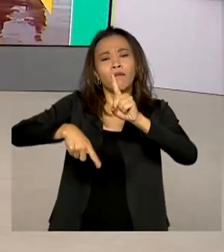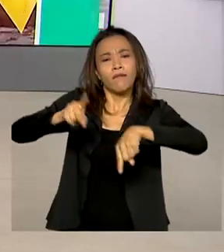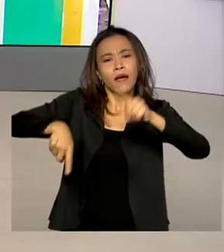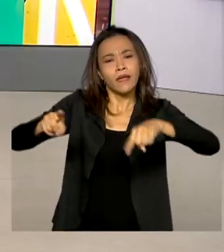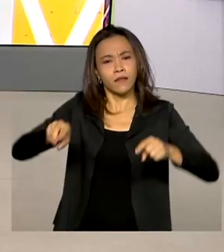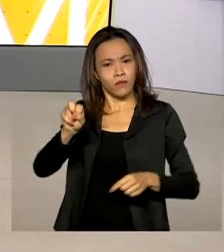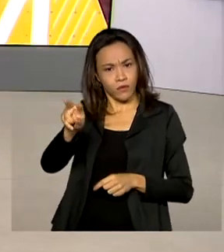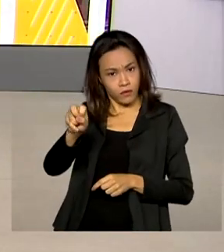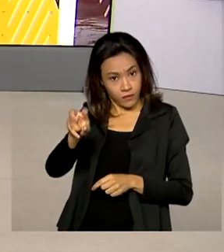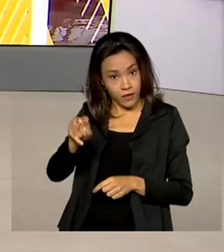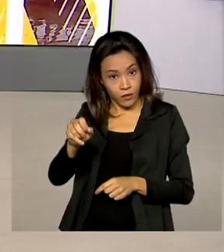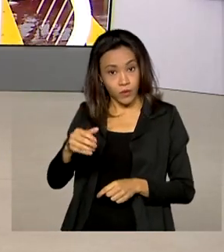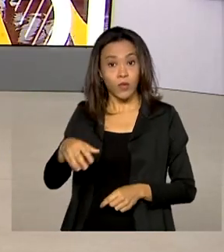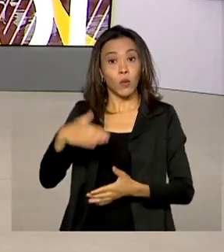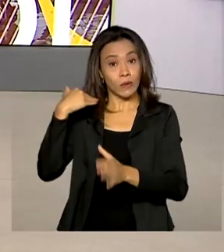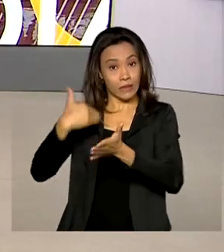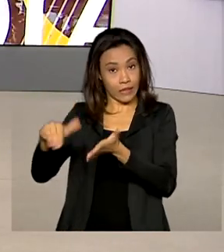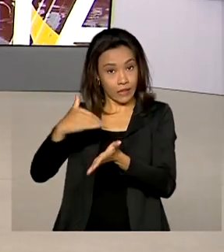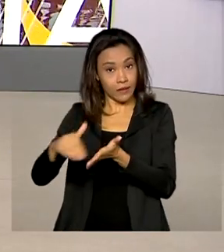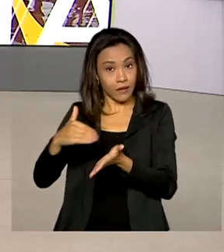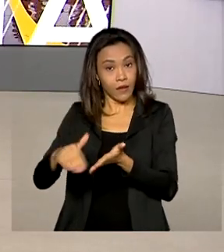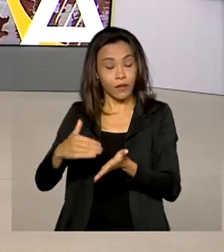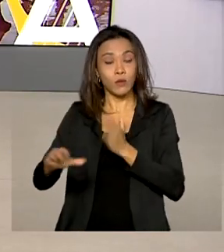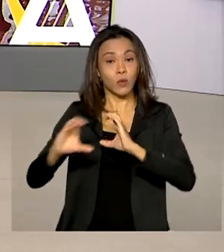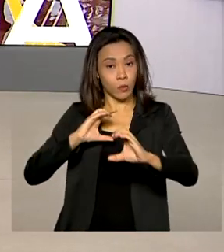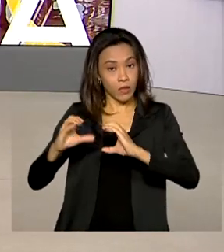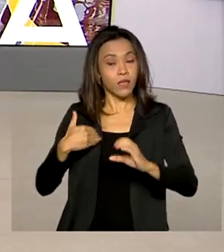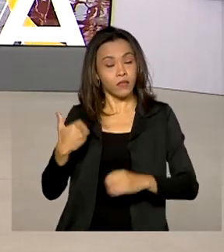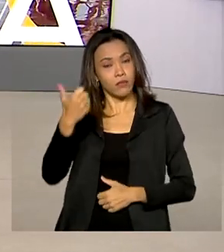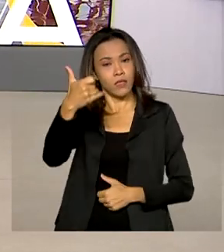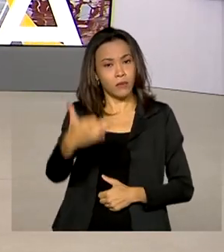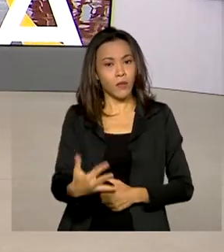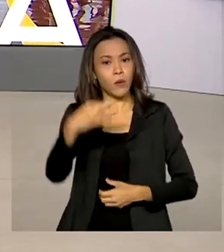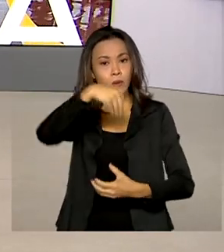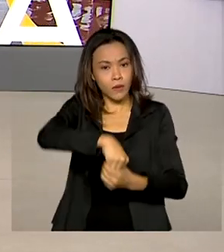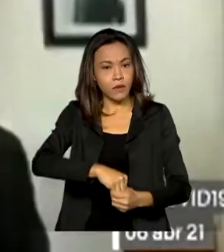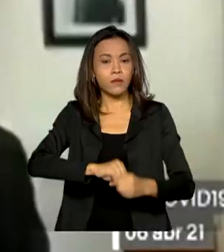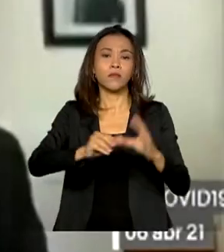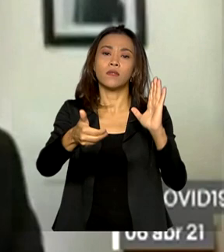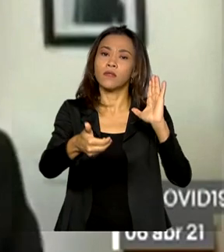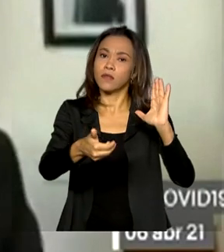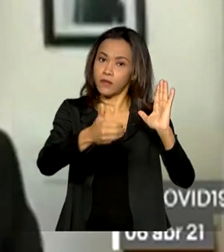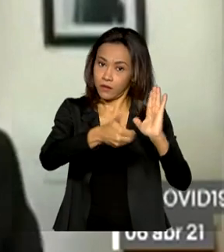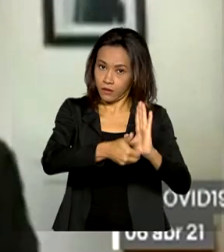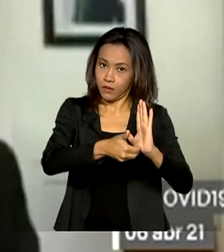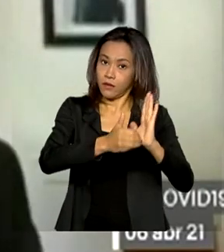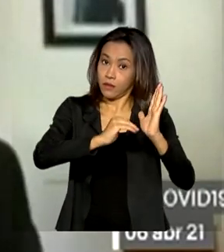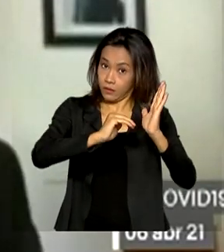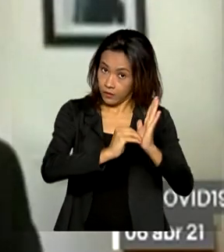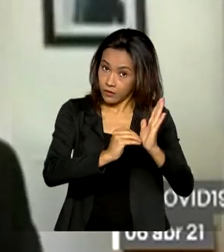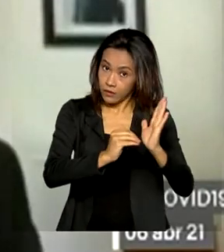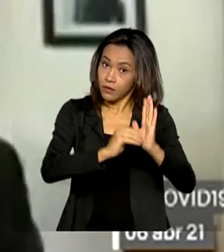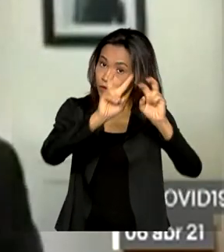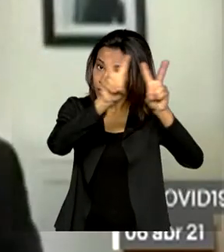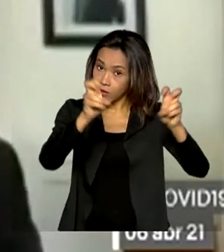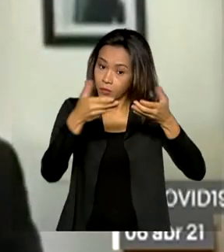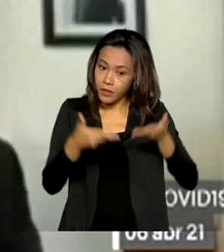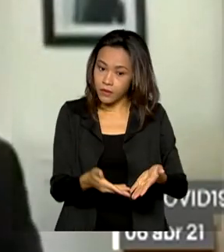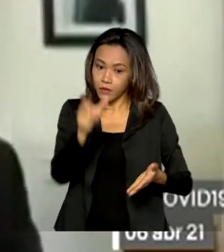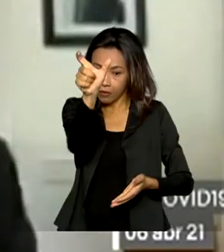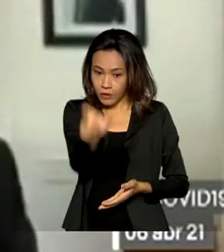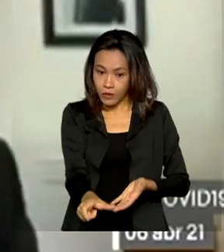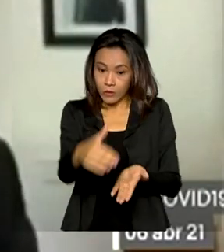Flávio Rocha, falou esta semana no Senado sobre a publicidade do governo. O secretário Flávio Rocha